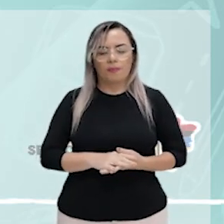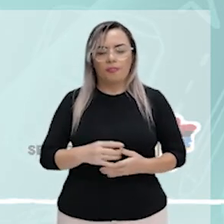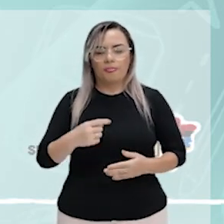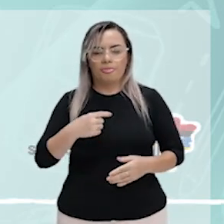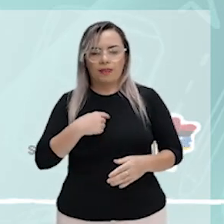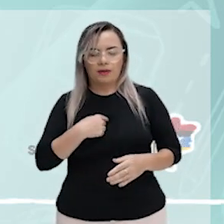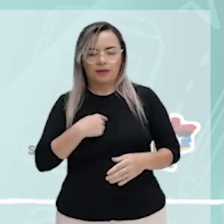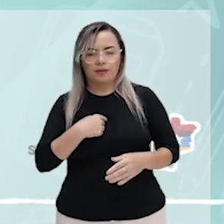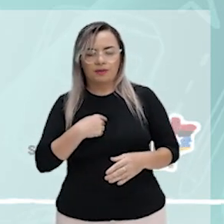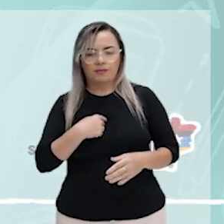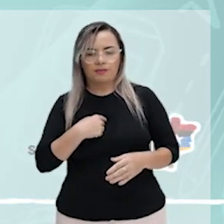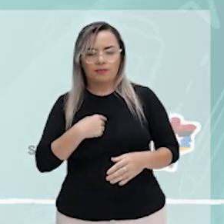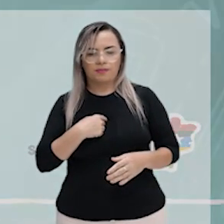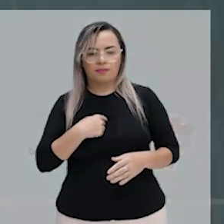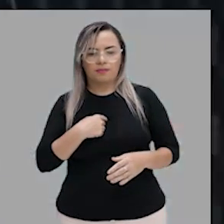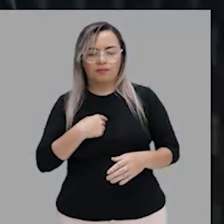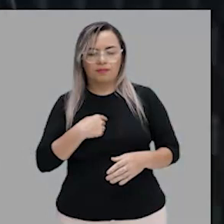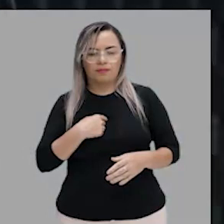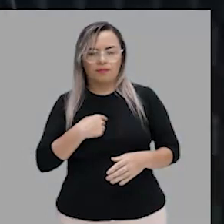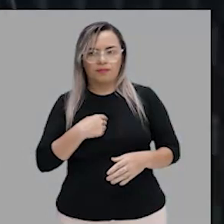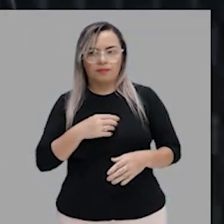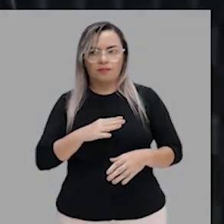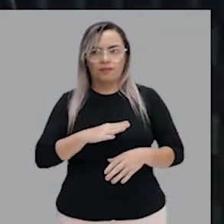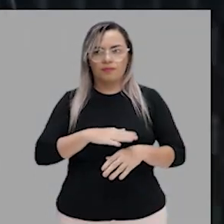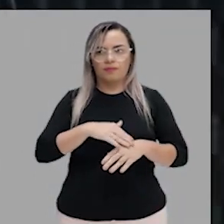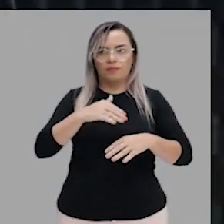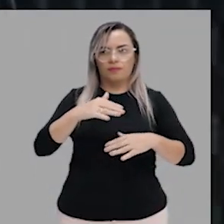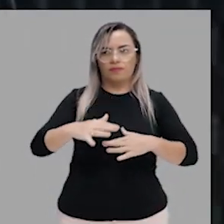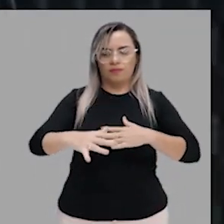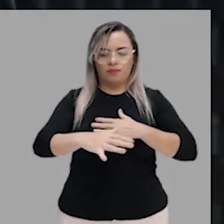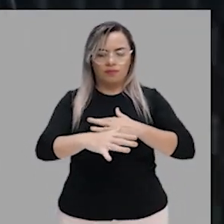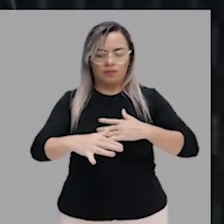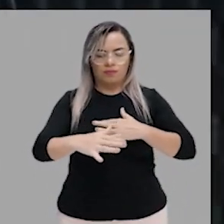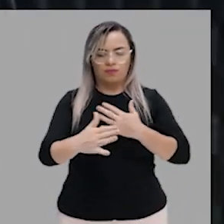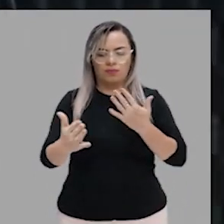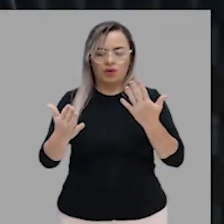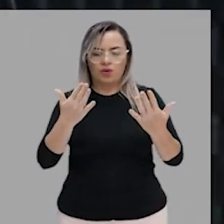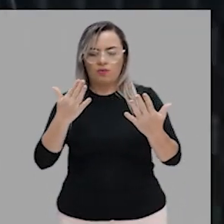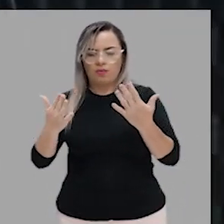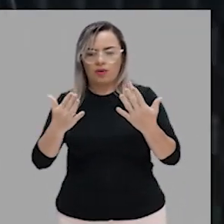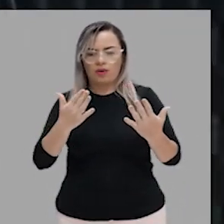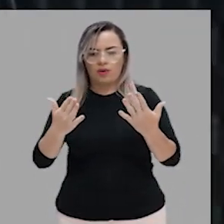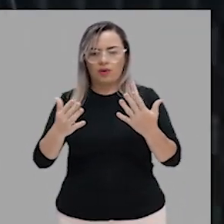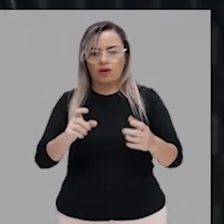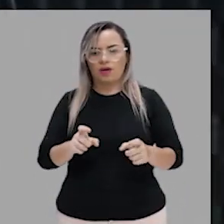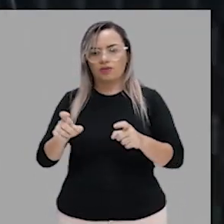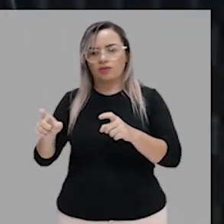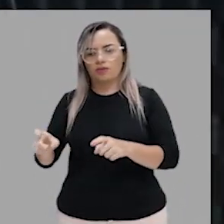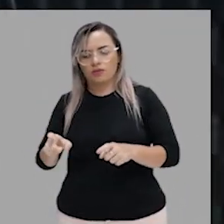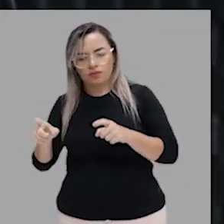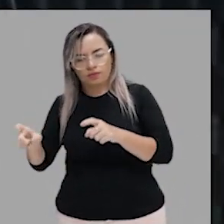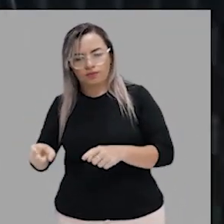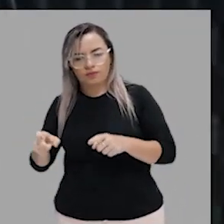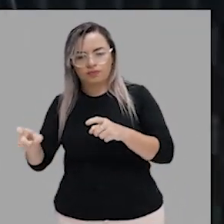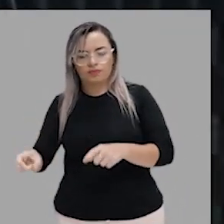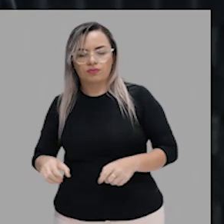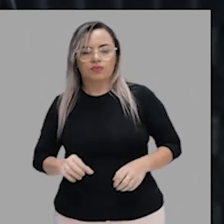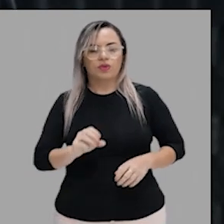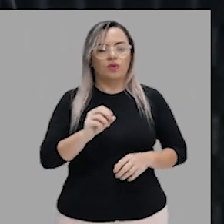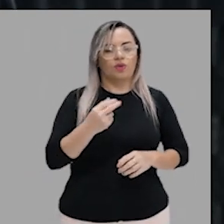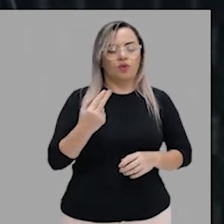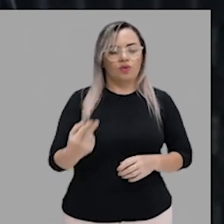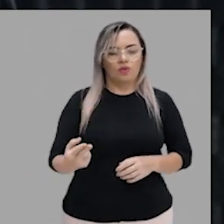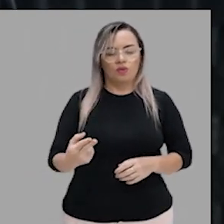mais cidade do que interior. Ou eu sou mais um